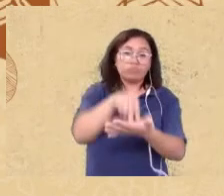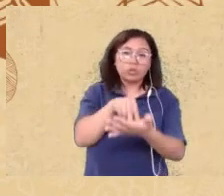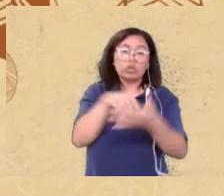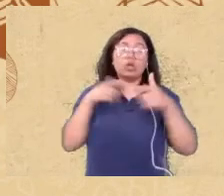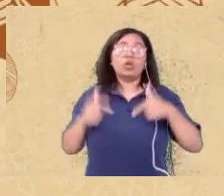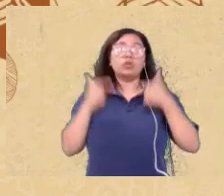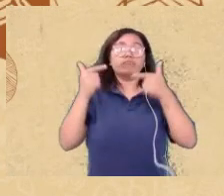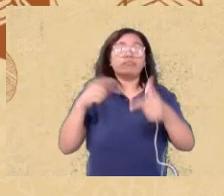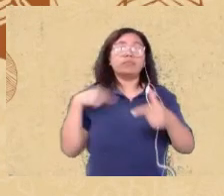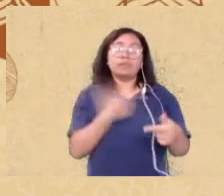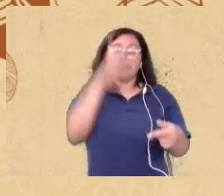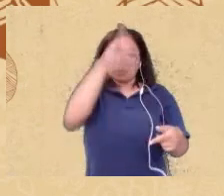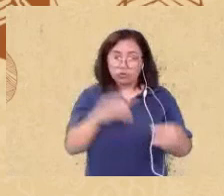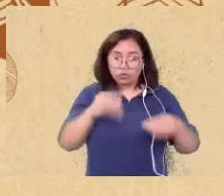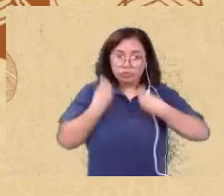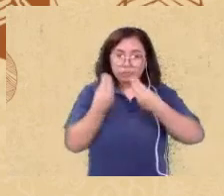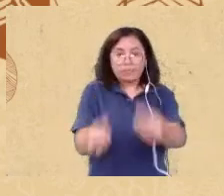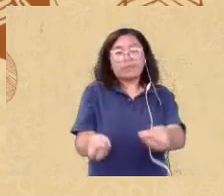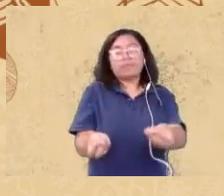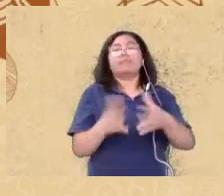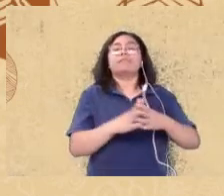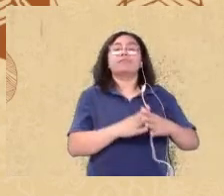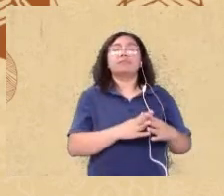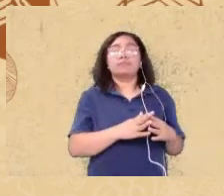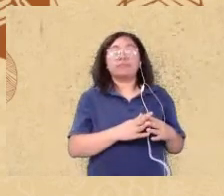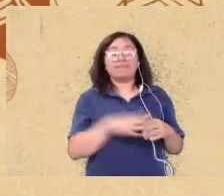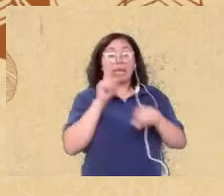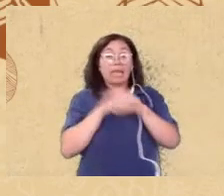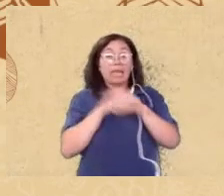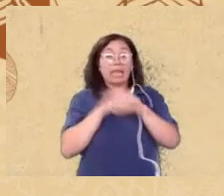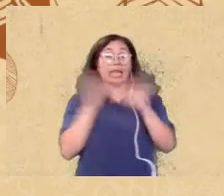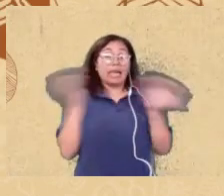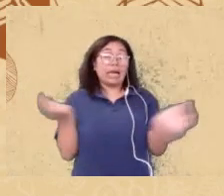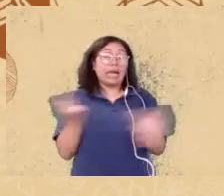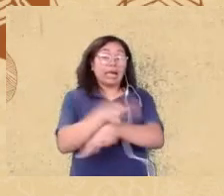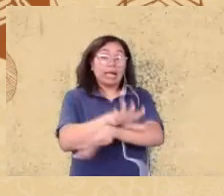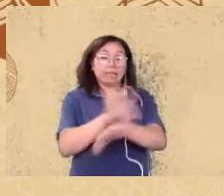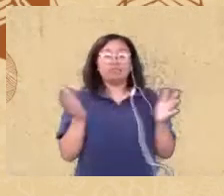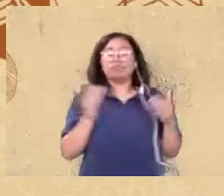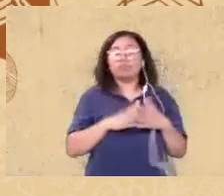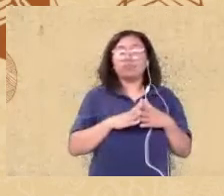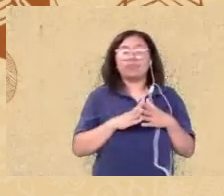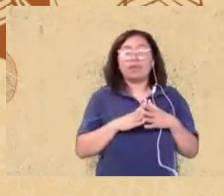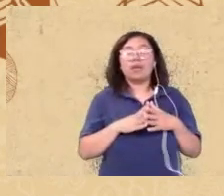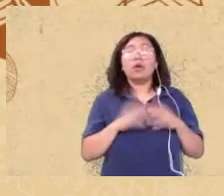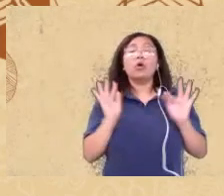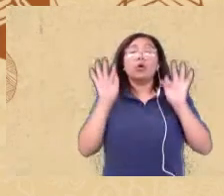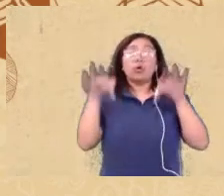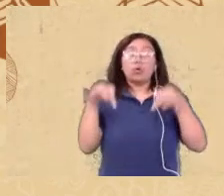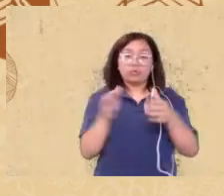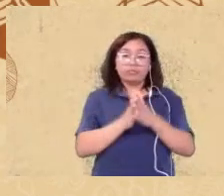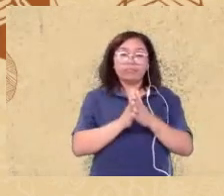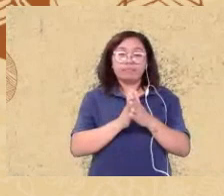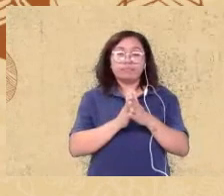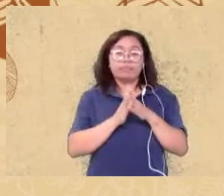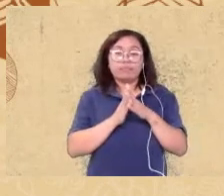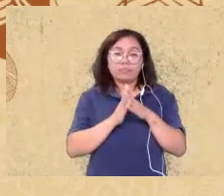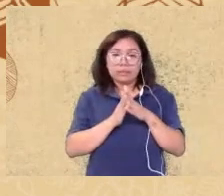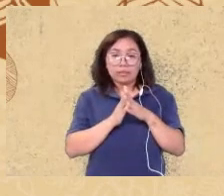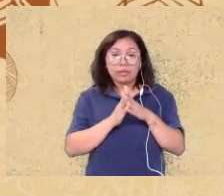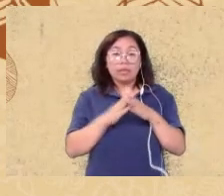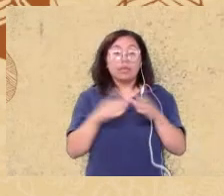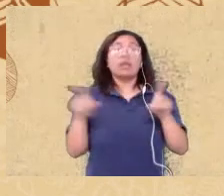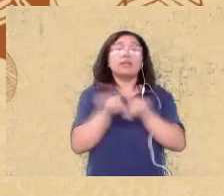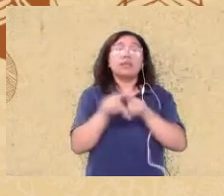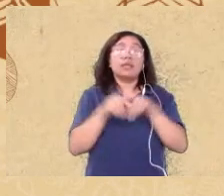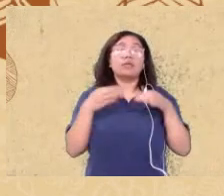desierarquização o meu tempo acabou e eu também terminei esse é o meu último slide aqui vocês tem o meu e-mail e eu fico